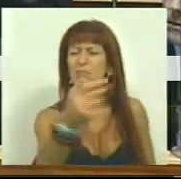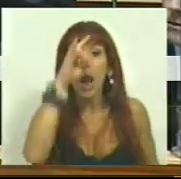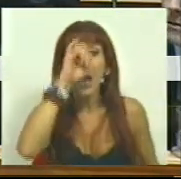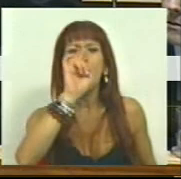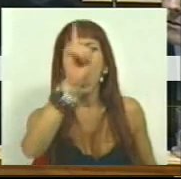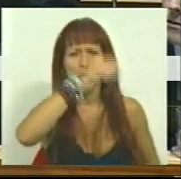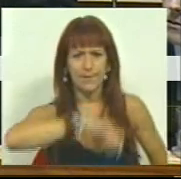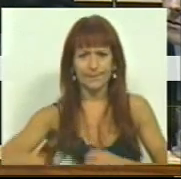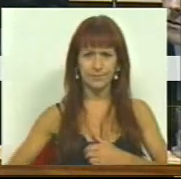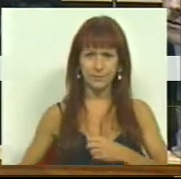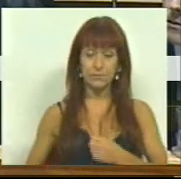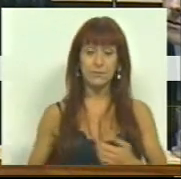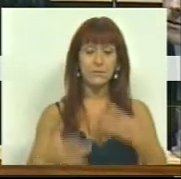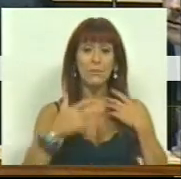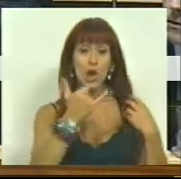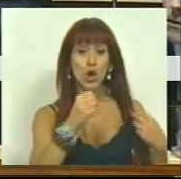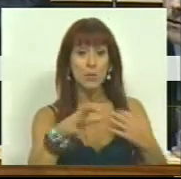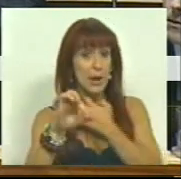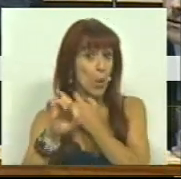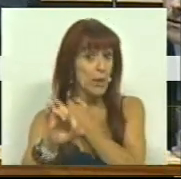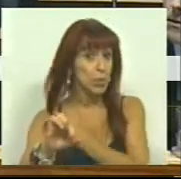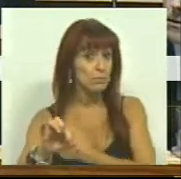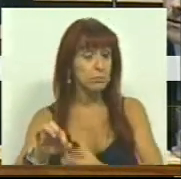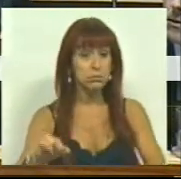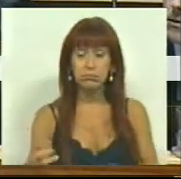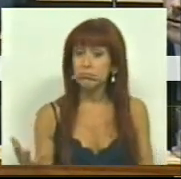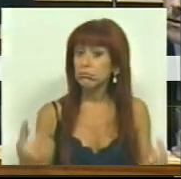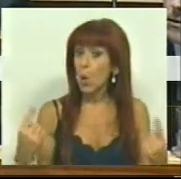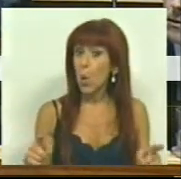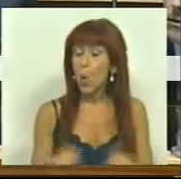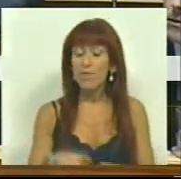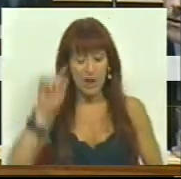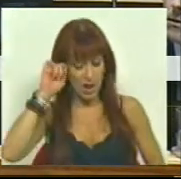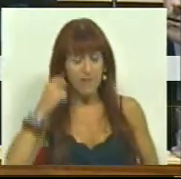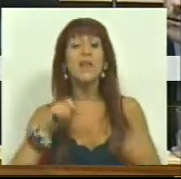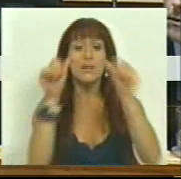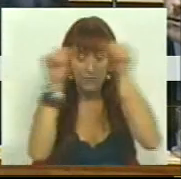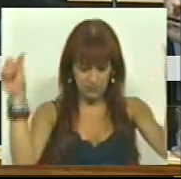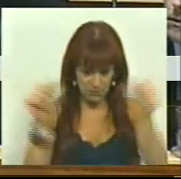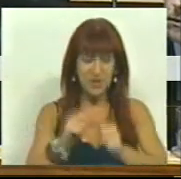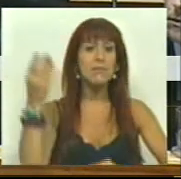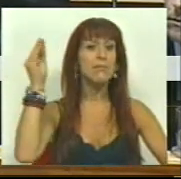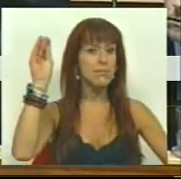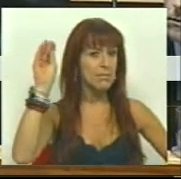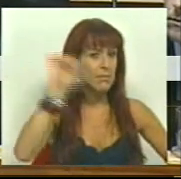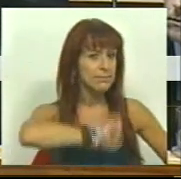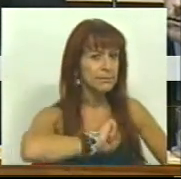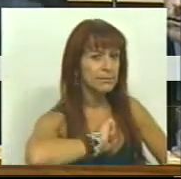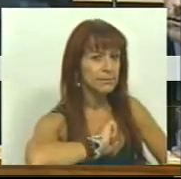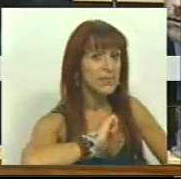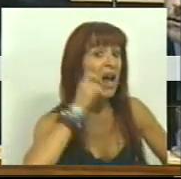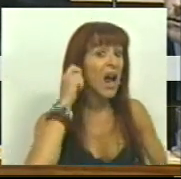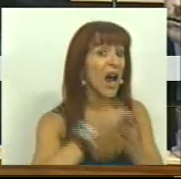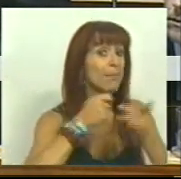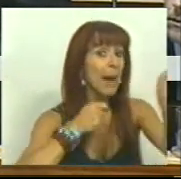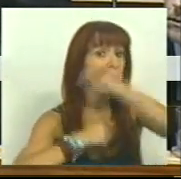lembrar o seguinte. Em 2008, houve uma crise do sistema financeiro. Quem